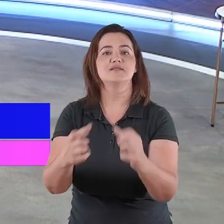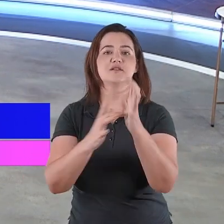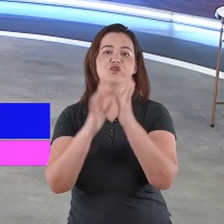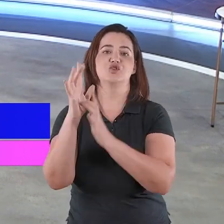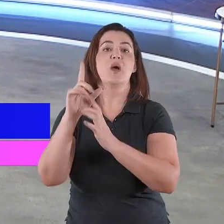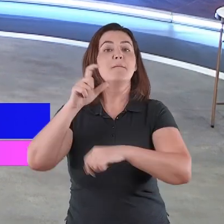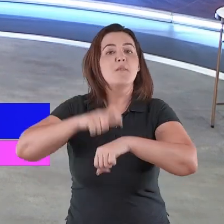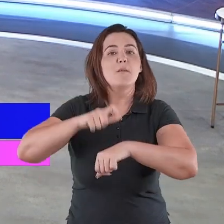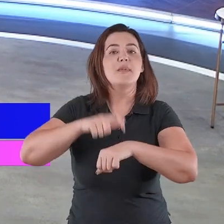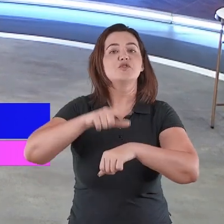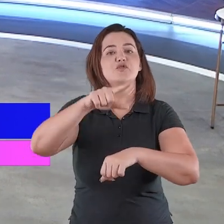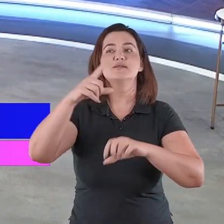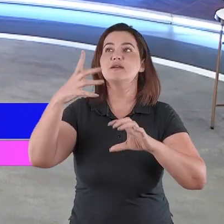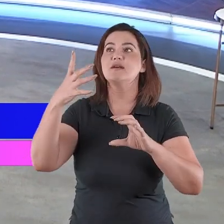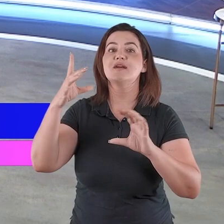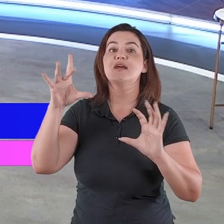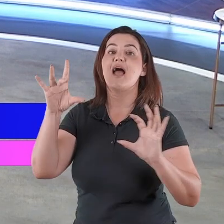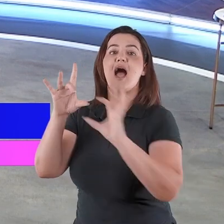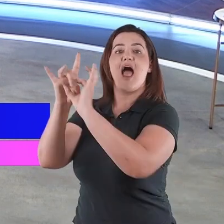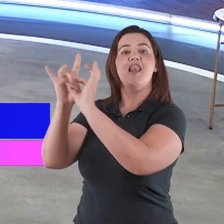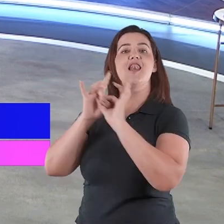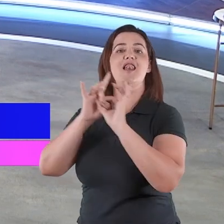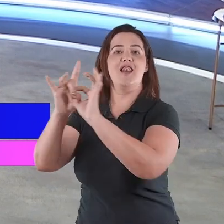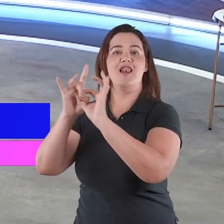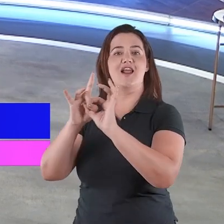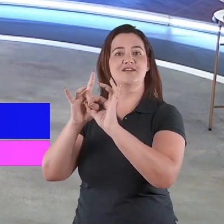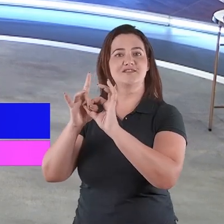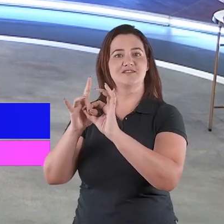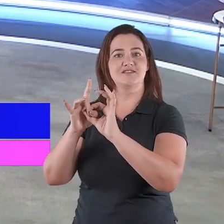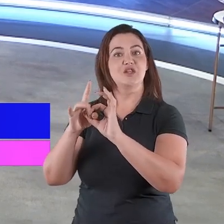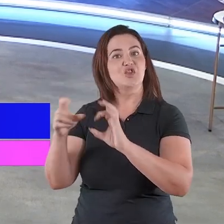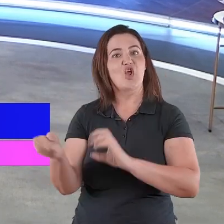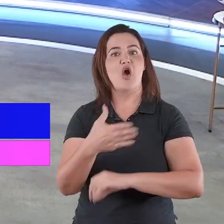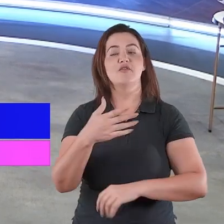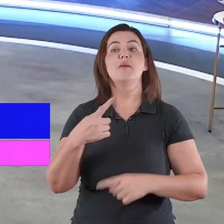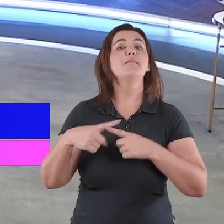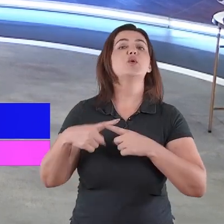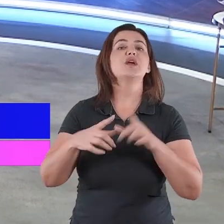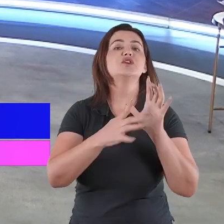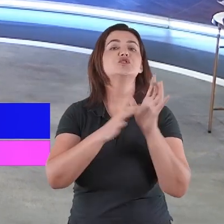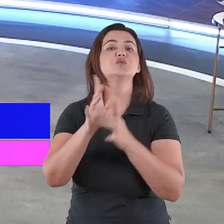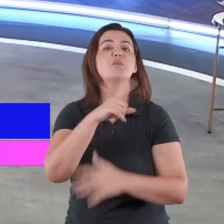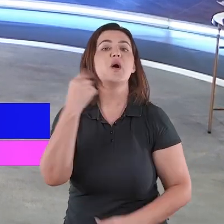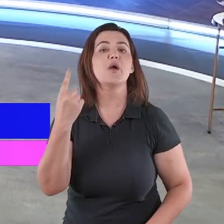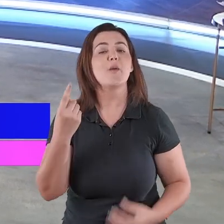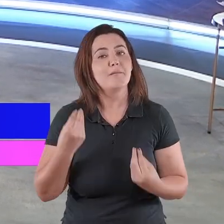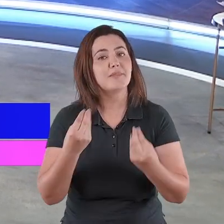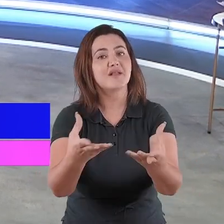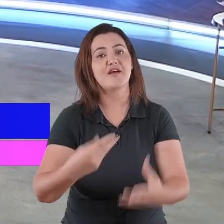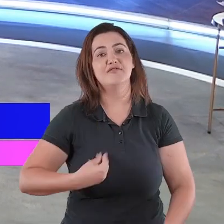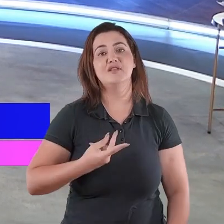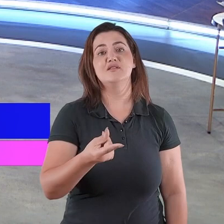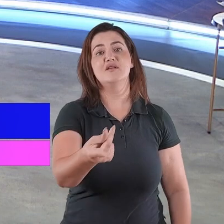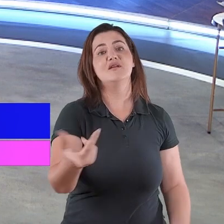Ele cumpriu a aliança, Ele morreu para que eu e você tivéssemos vida eterna.